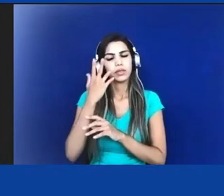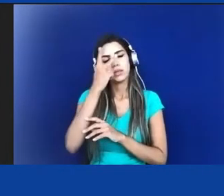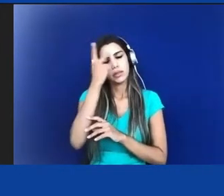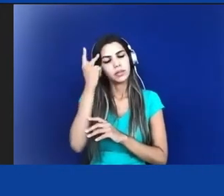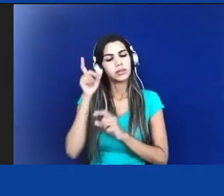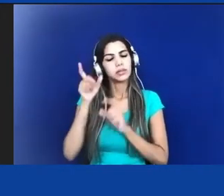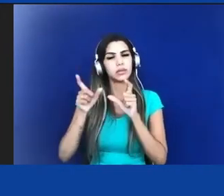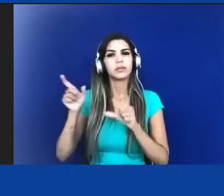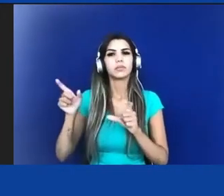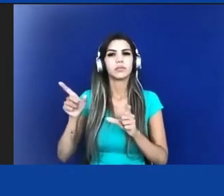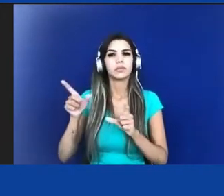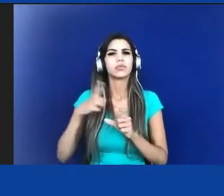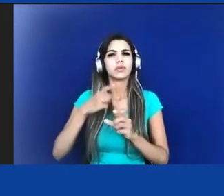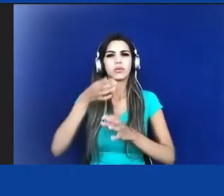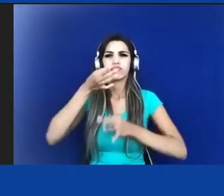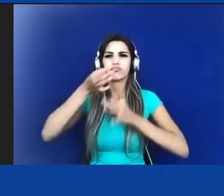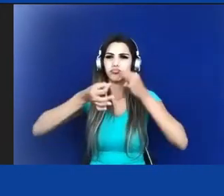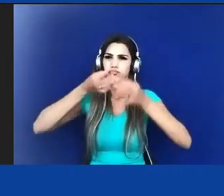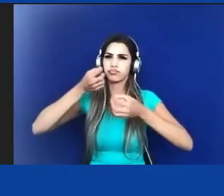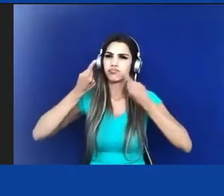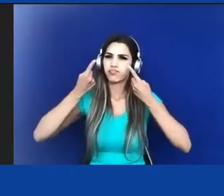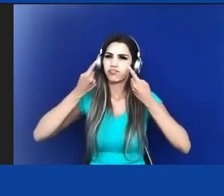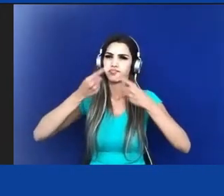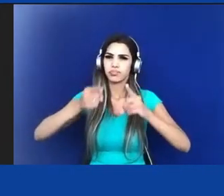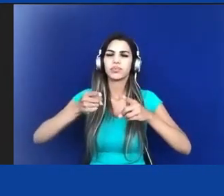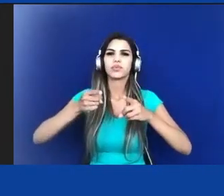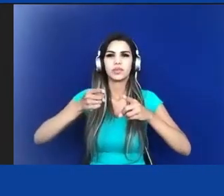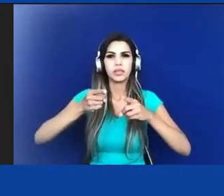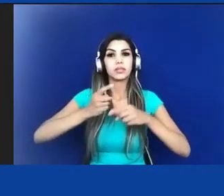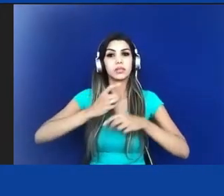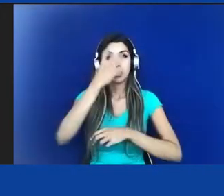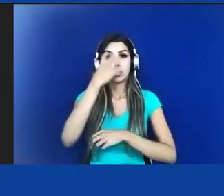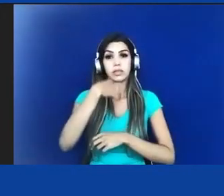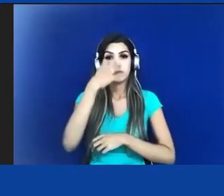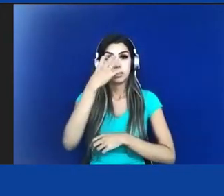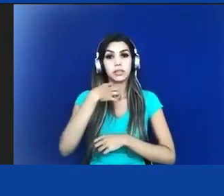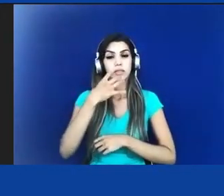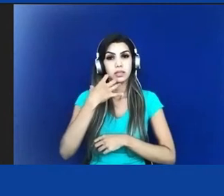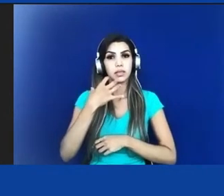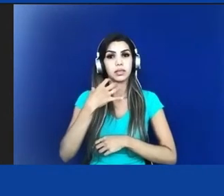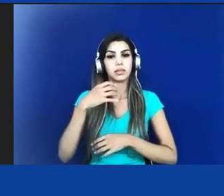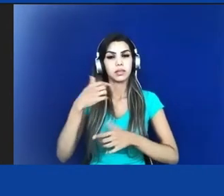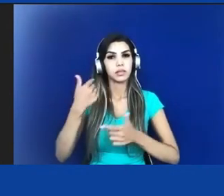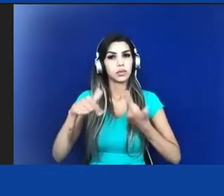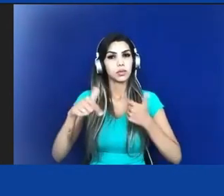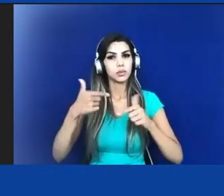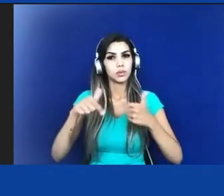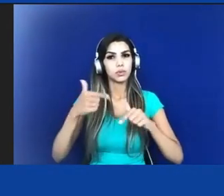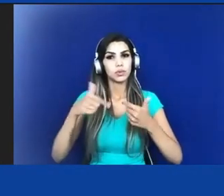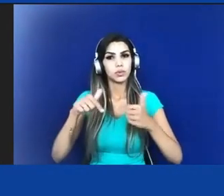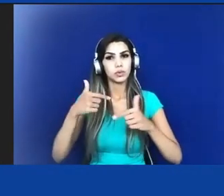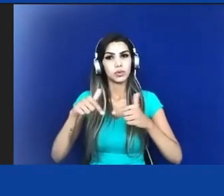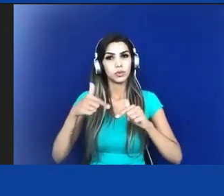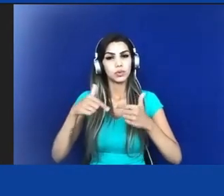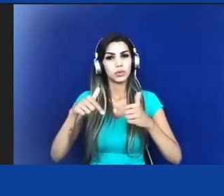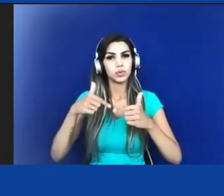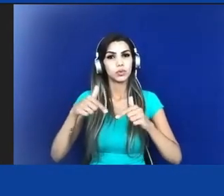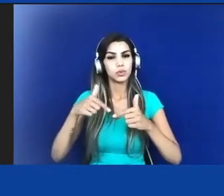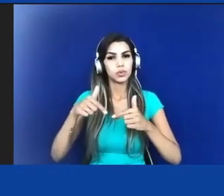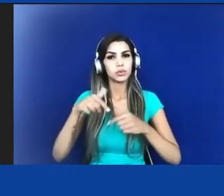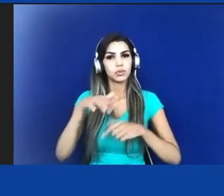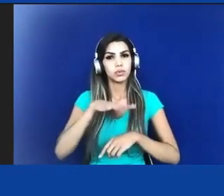críticas muito sérias à maneira como os trabalhos, os trabalhos, as etnografias estavam sendo conduzidas